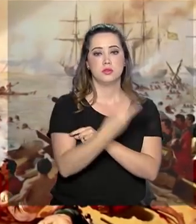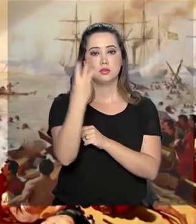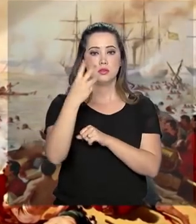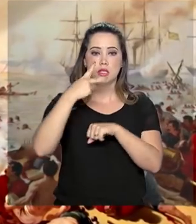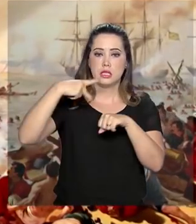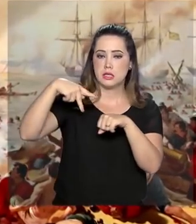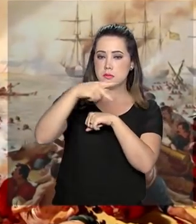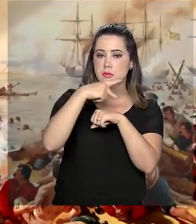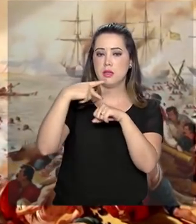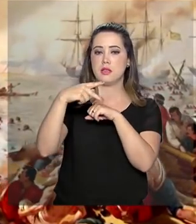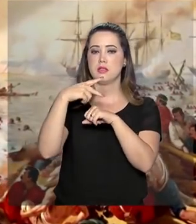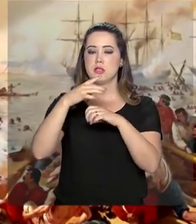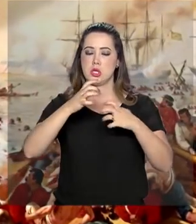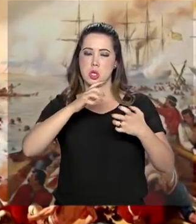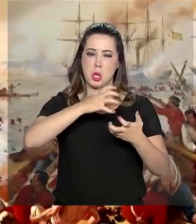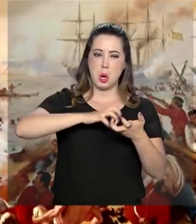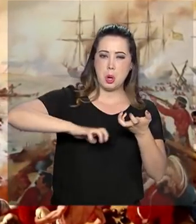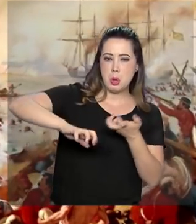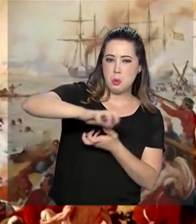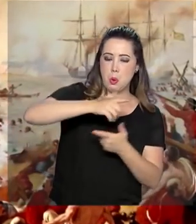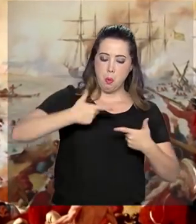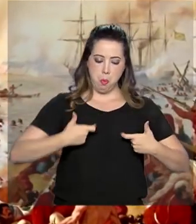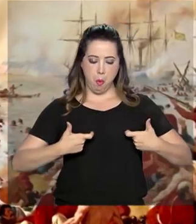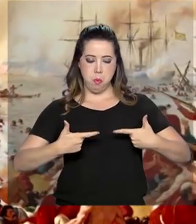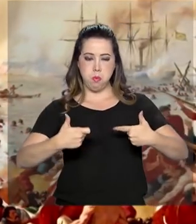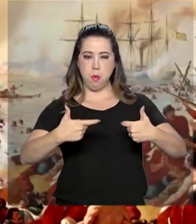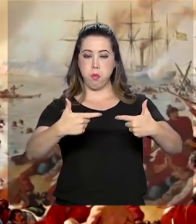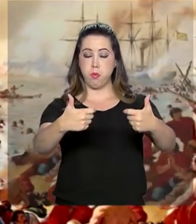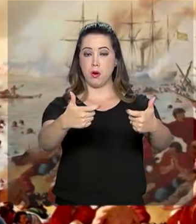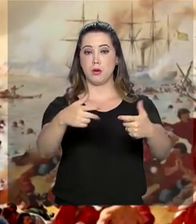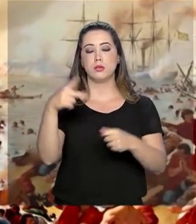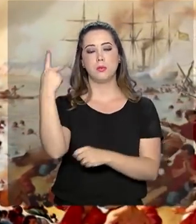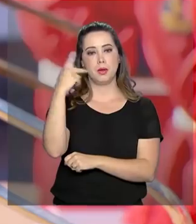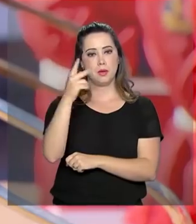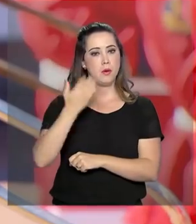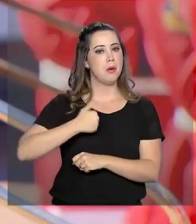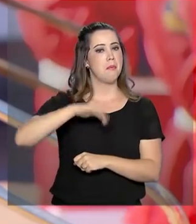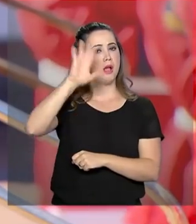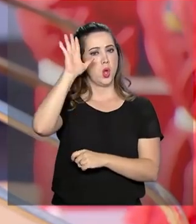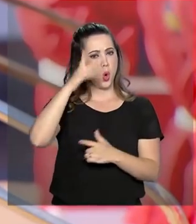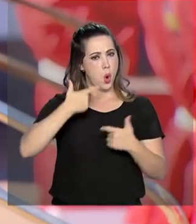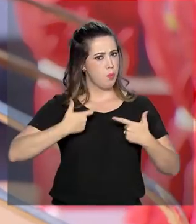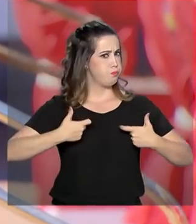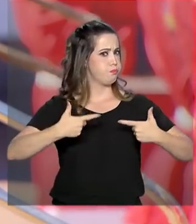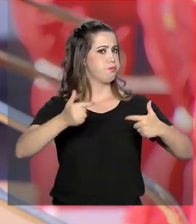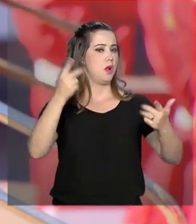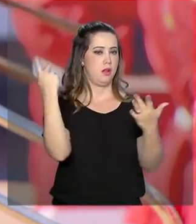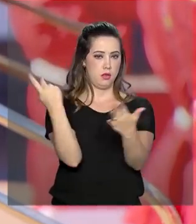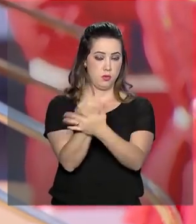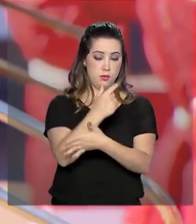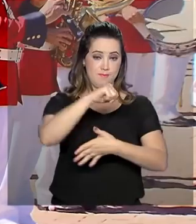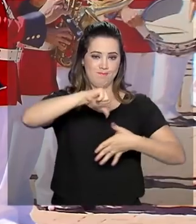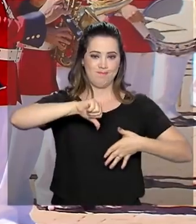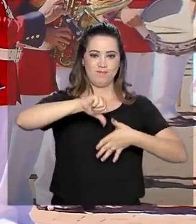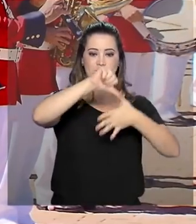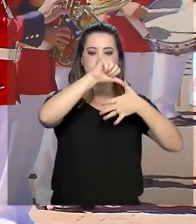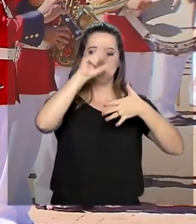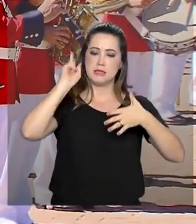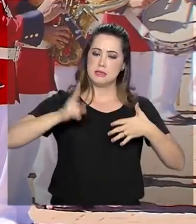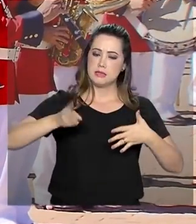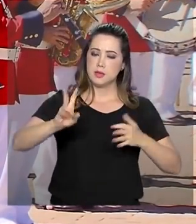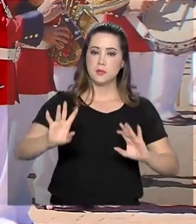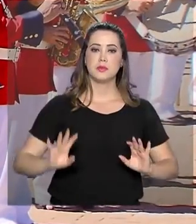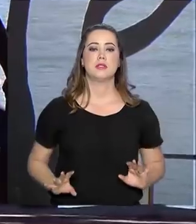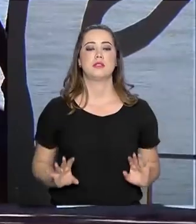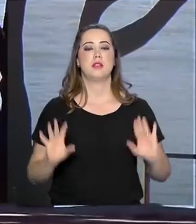Paraguai, o maior conflito armado já ocorrido na América do Sul. Esse momento histórico é celebrado todos os